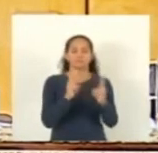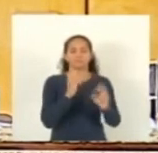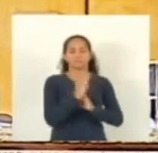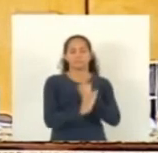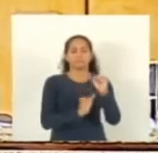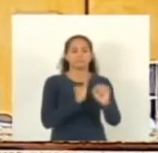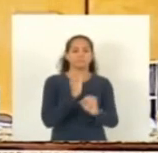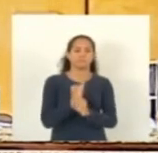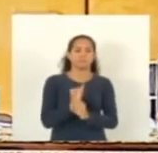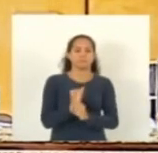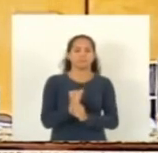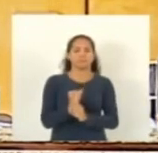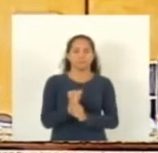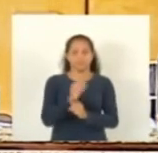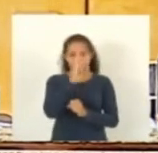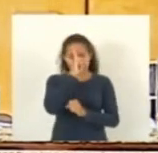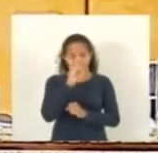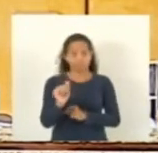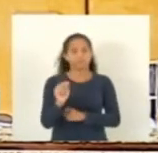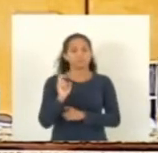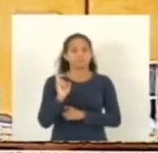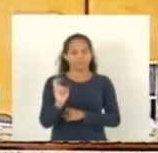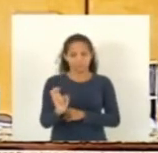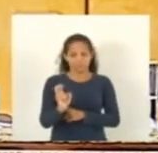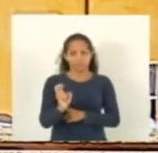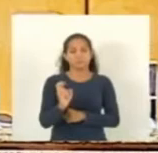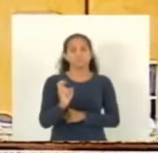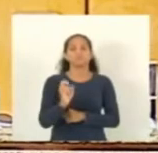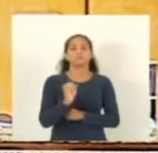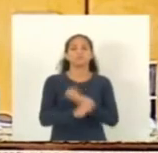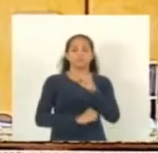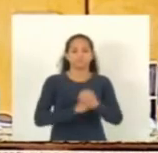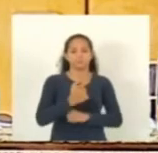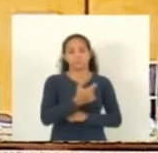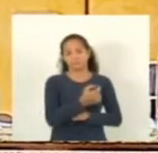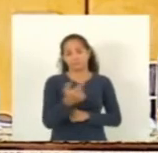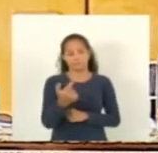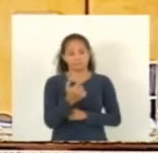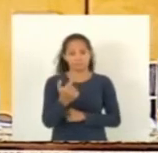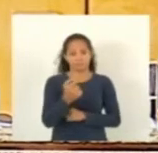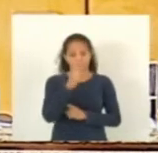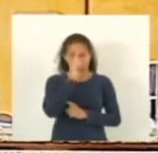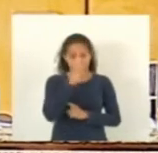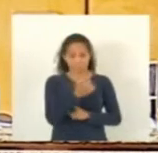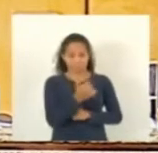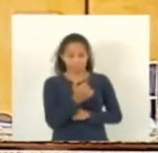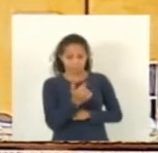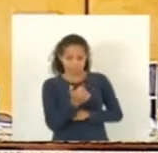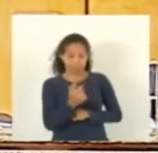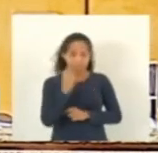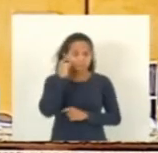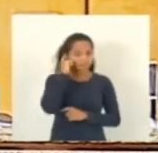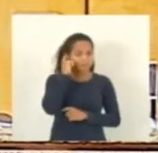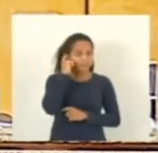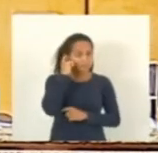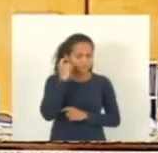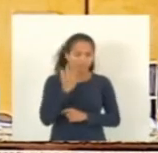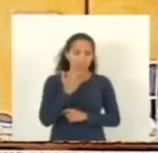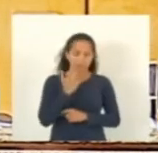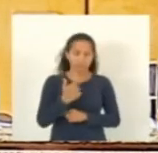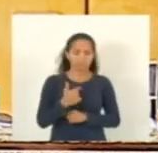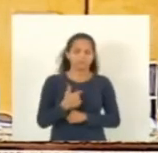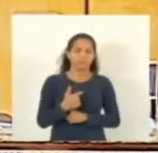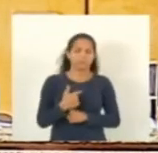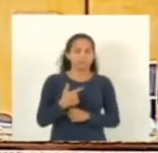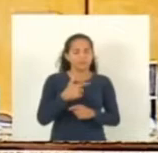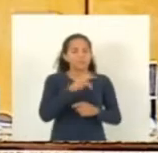presencial do dia 5 do 4 de 2022, prazo até o dia 12 do 4 de 2022. Convoco a